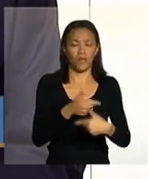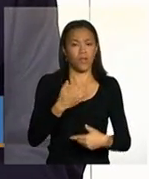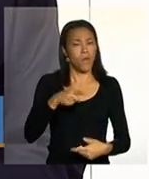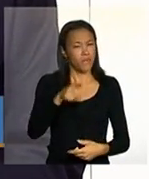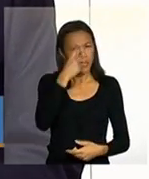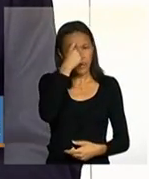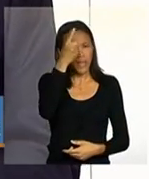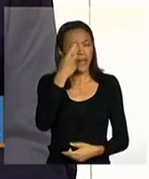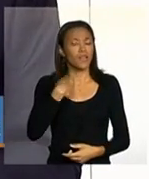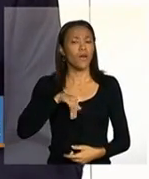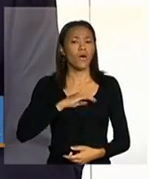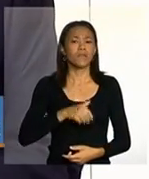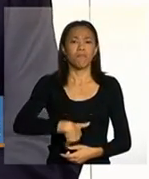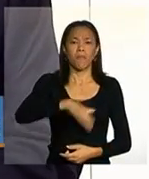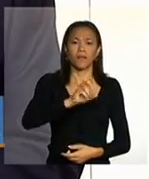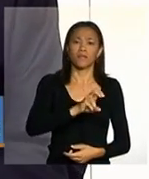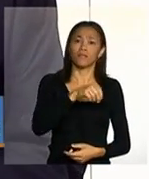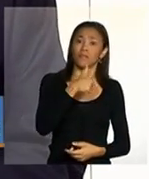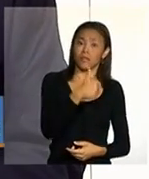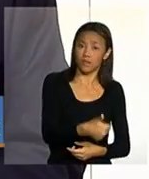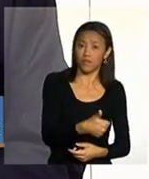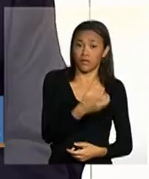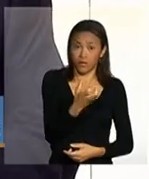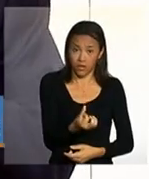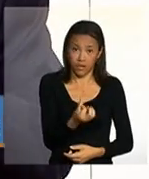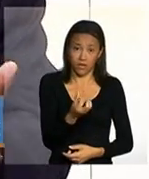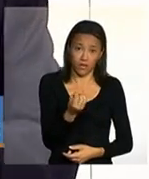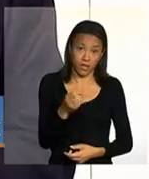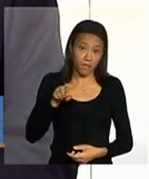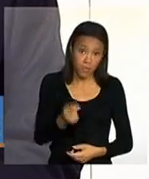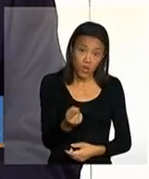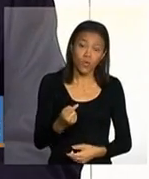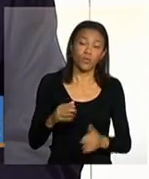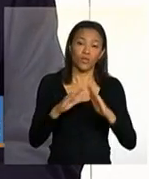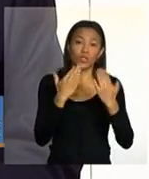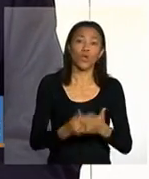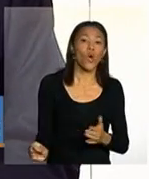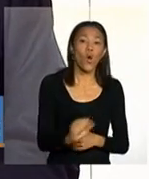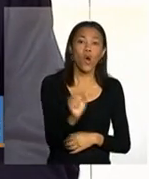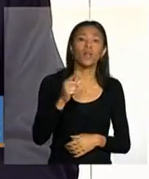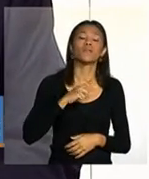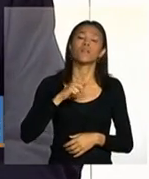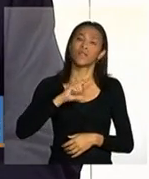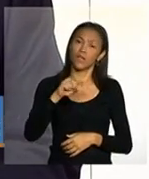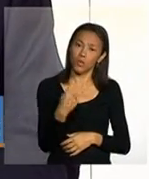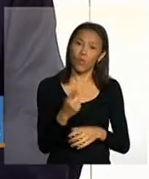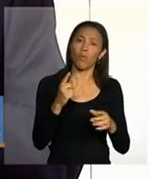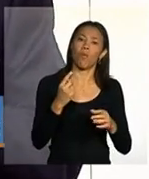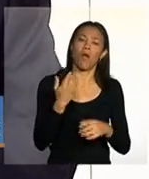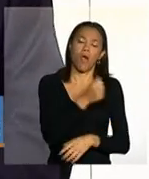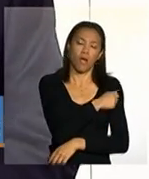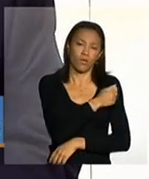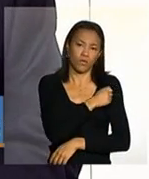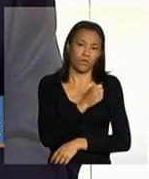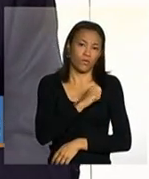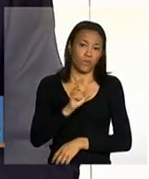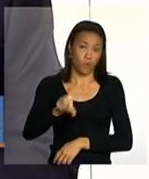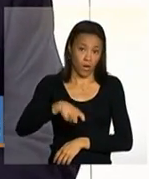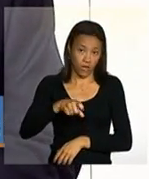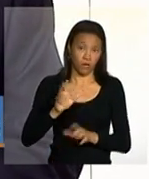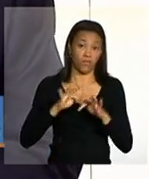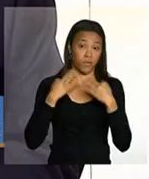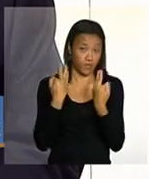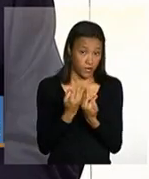mais de 160 mil escolas que possuem pelo menos um aluno do Bolsa de Família, do Bolsa Família, presente e